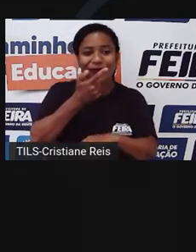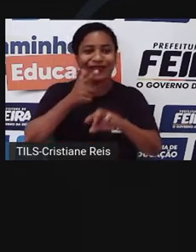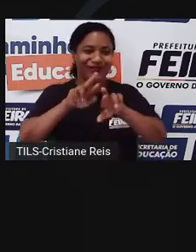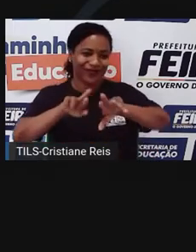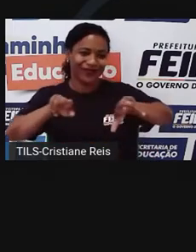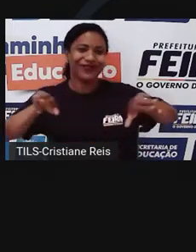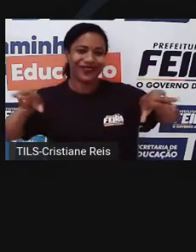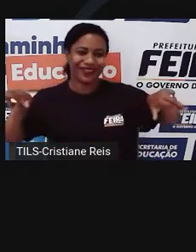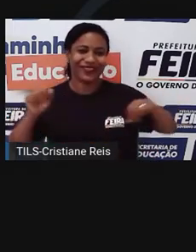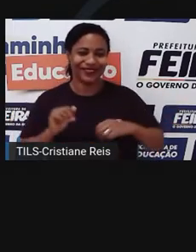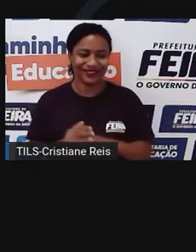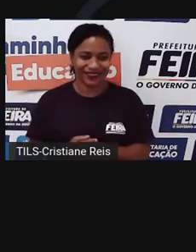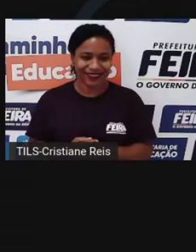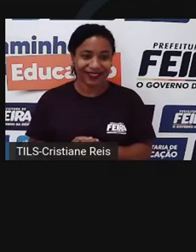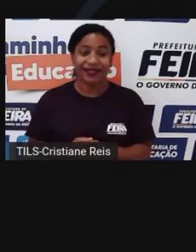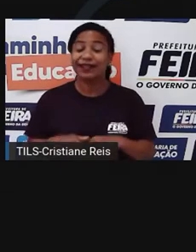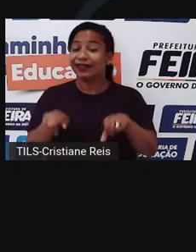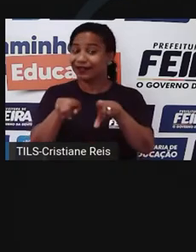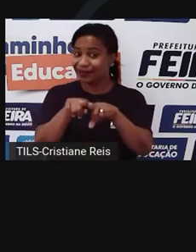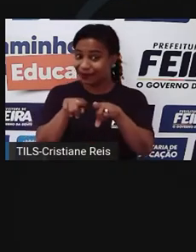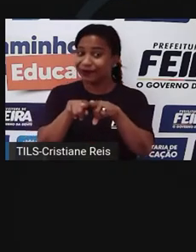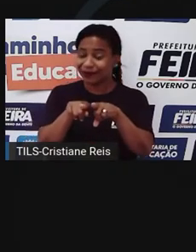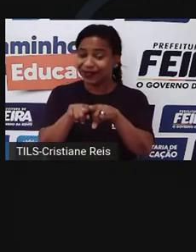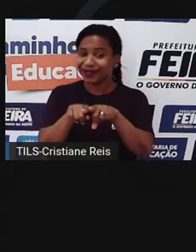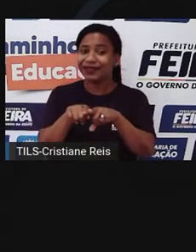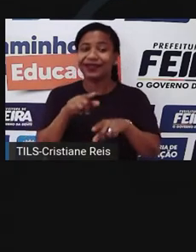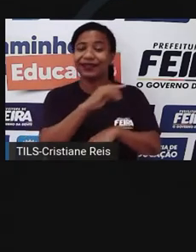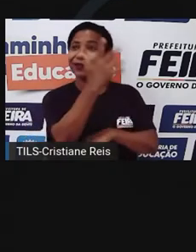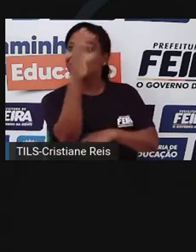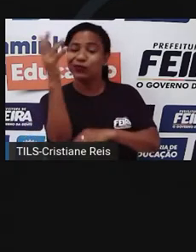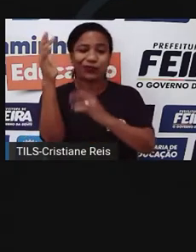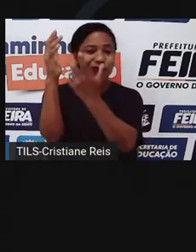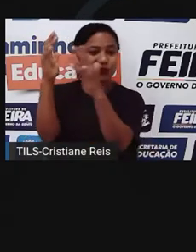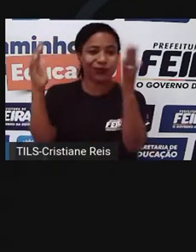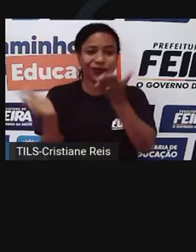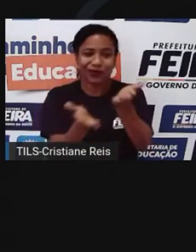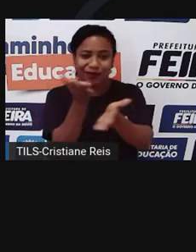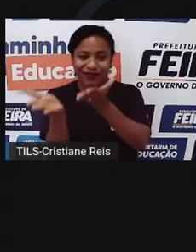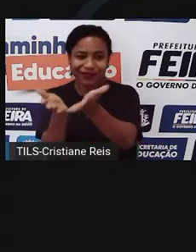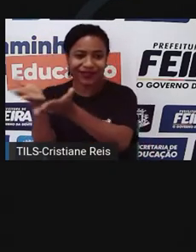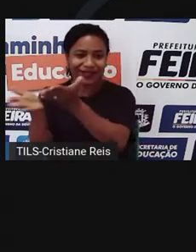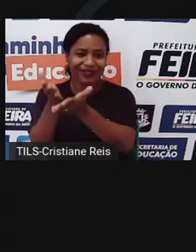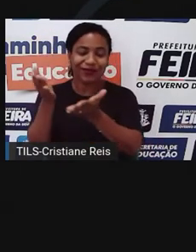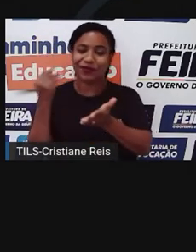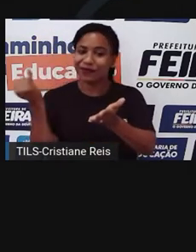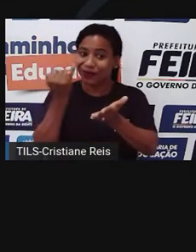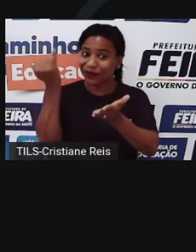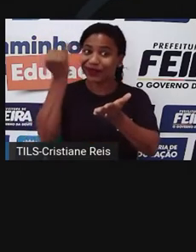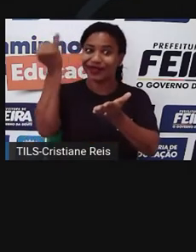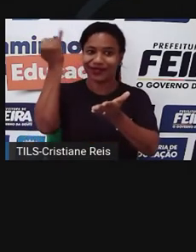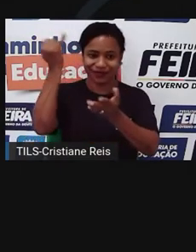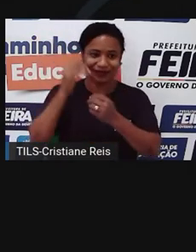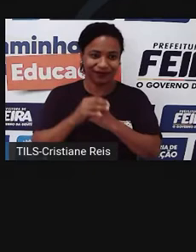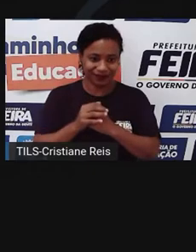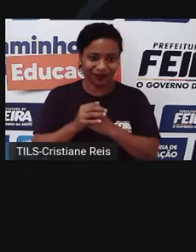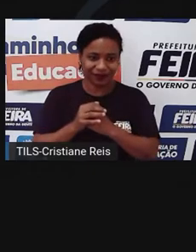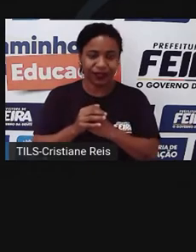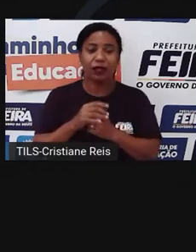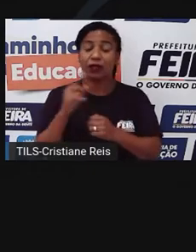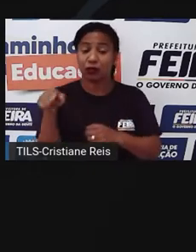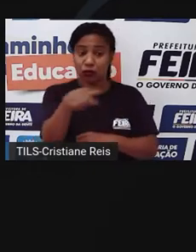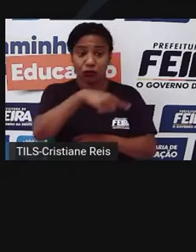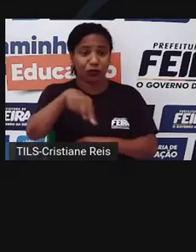A preservação de toda essa riqueza natural começa com a informação. Quando todos se conscientizarem sobre a